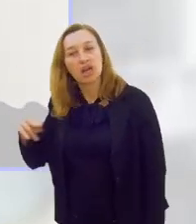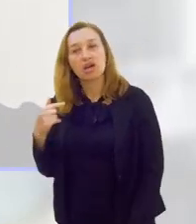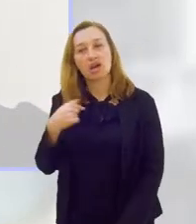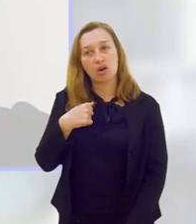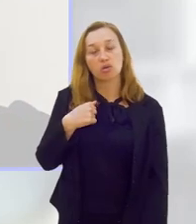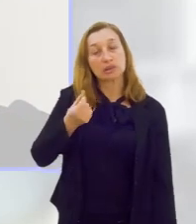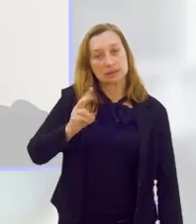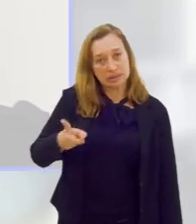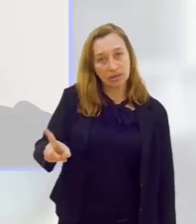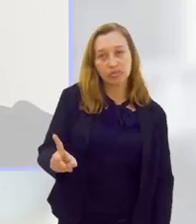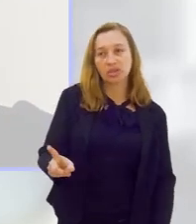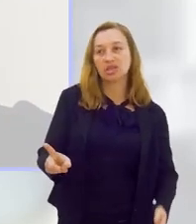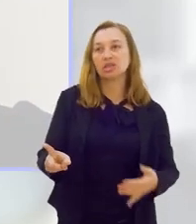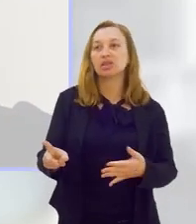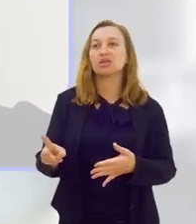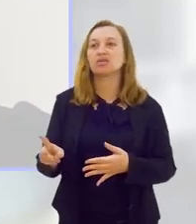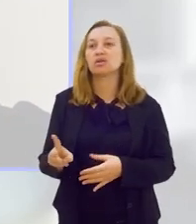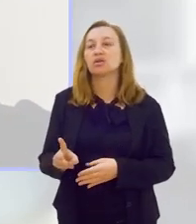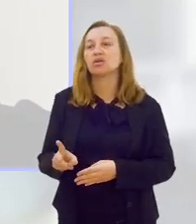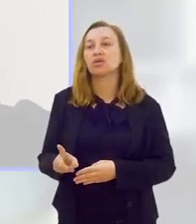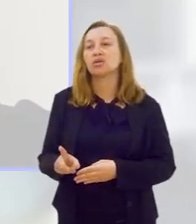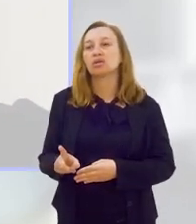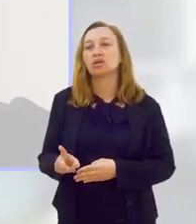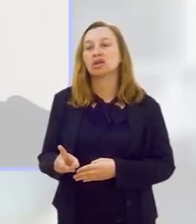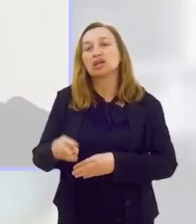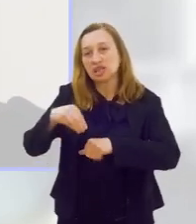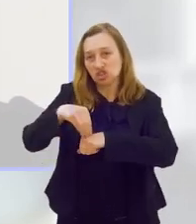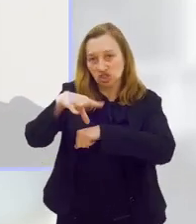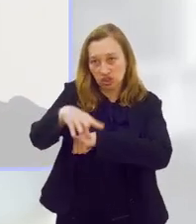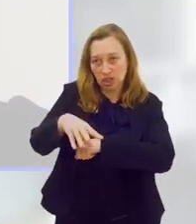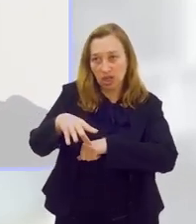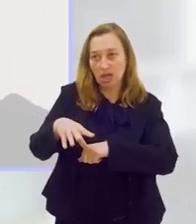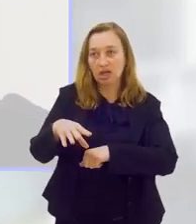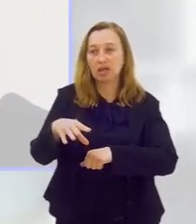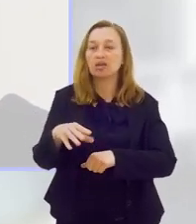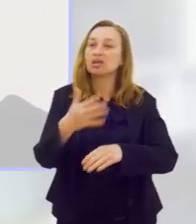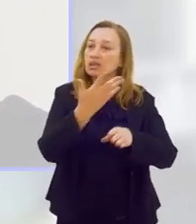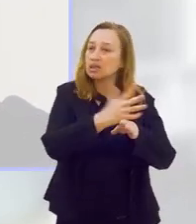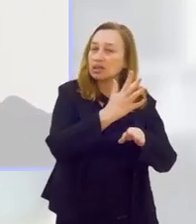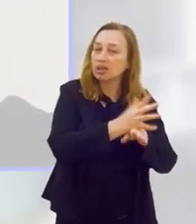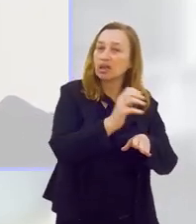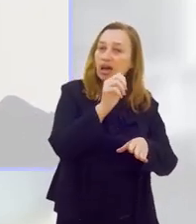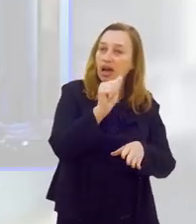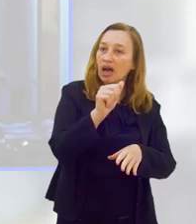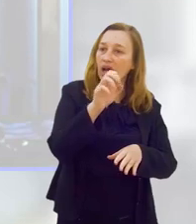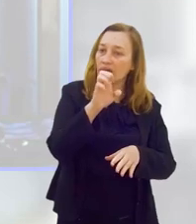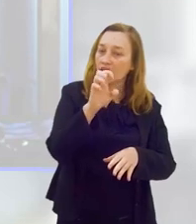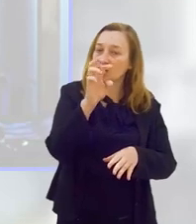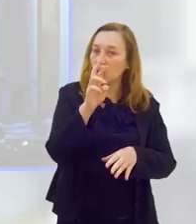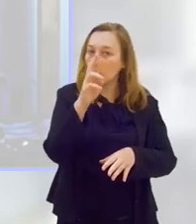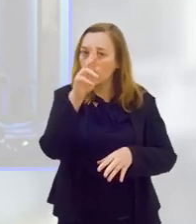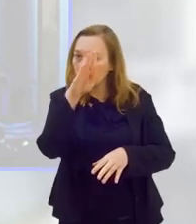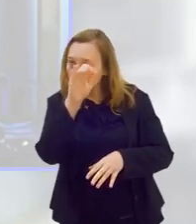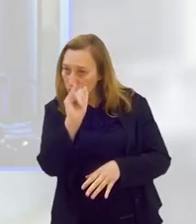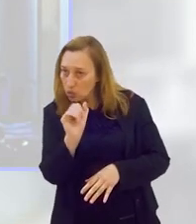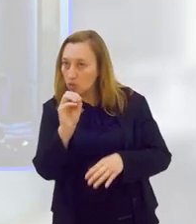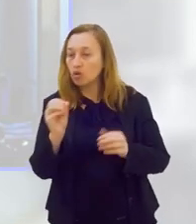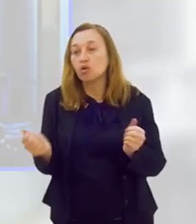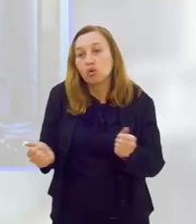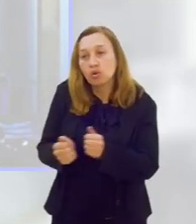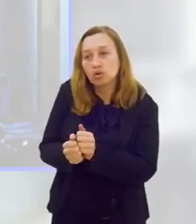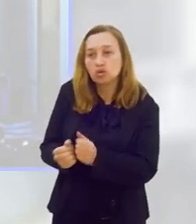tanto o treinamento aeróbico, tá? Em conjunto com o treinamento de força, tá? Porque